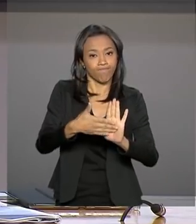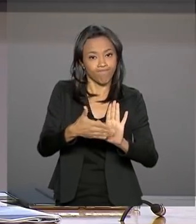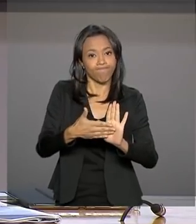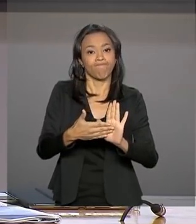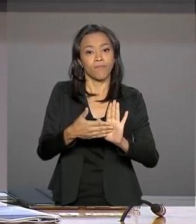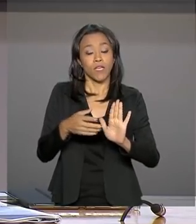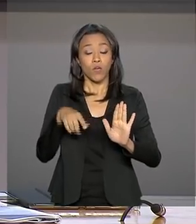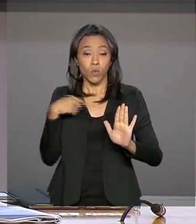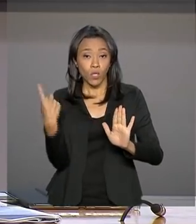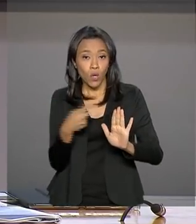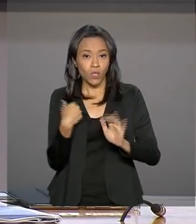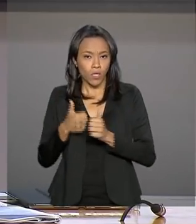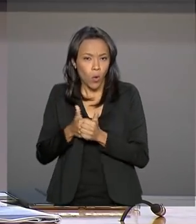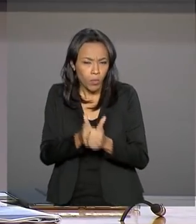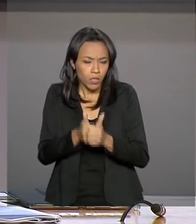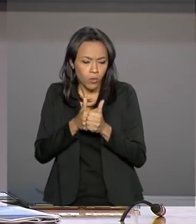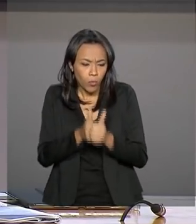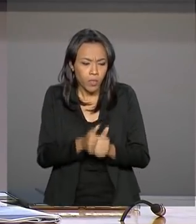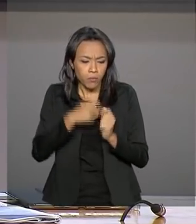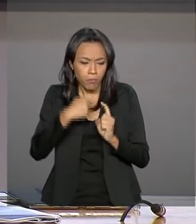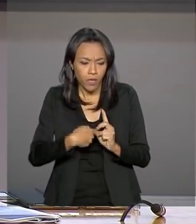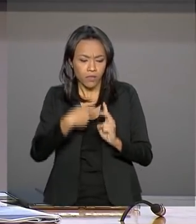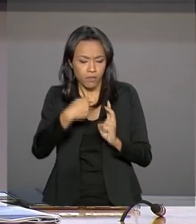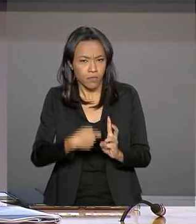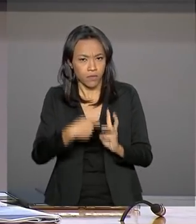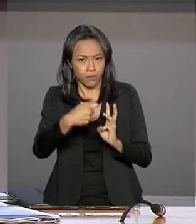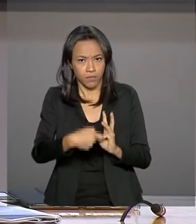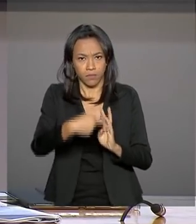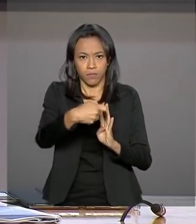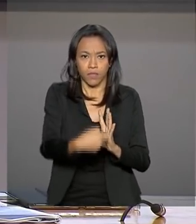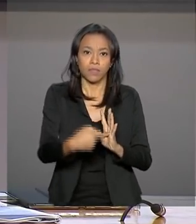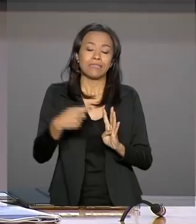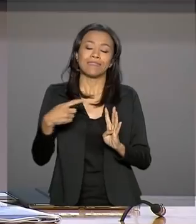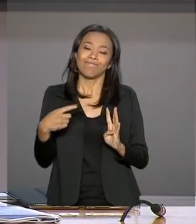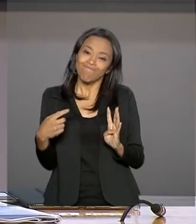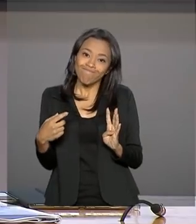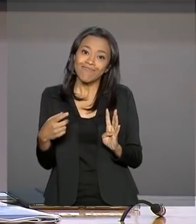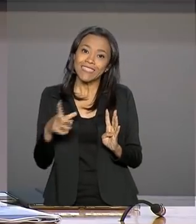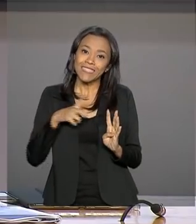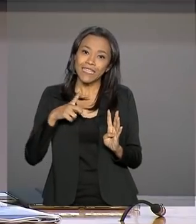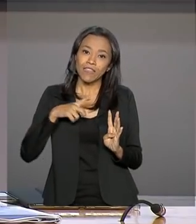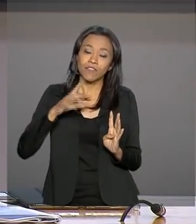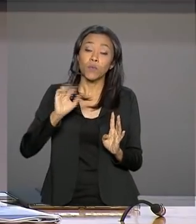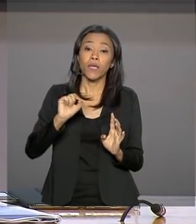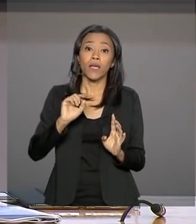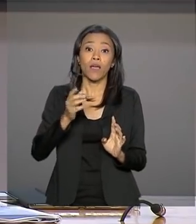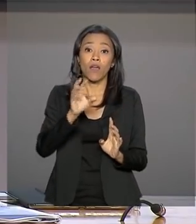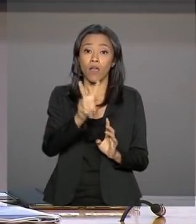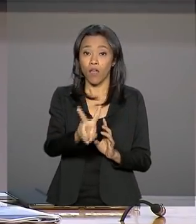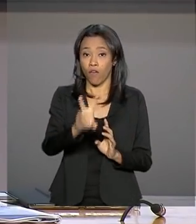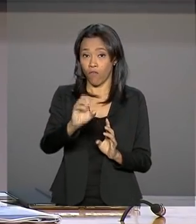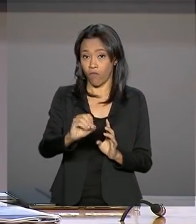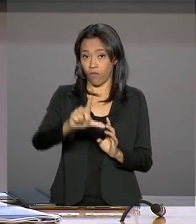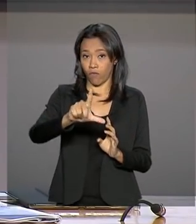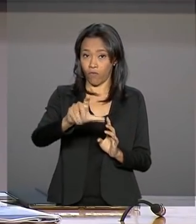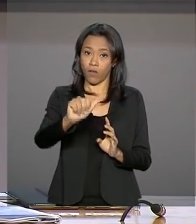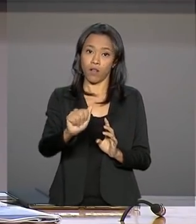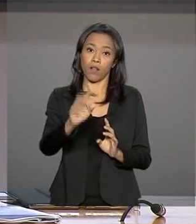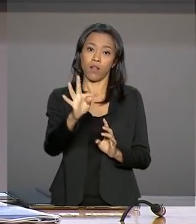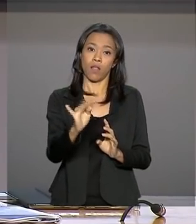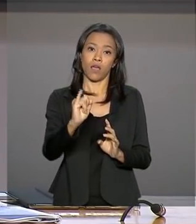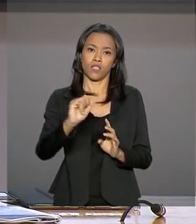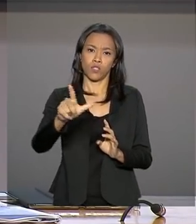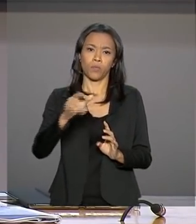acompanhamento mês a mês, esse fluxo mensal, ele tende a ser bastante volátil. Então, se eventualmente estivéssemos mostrando um número